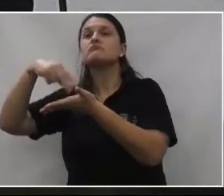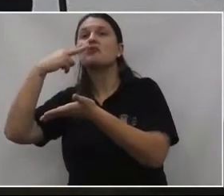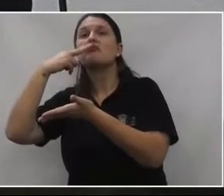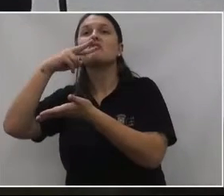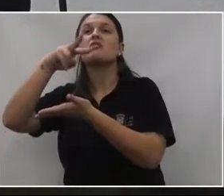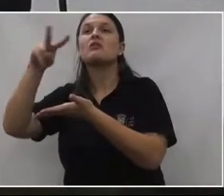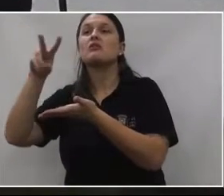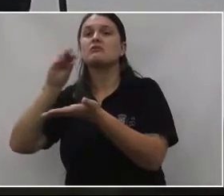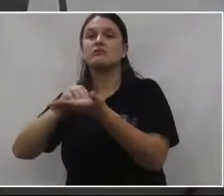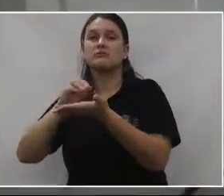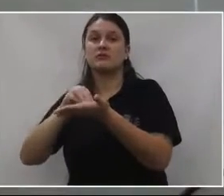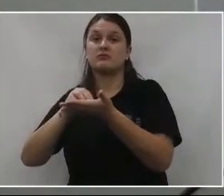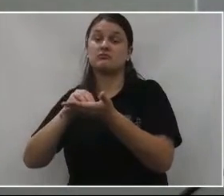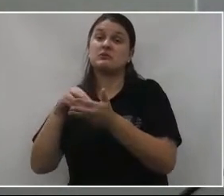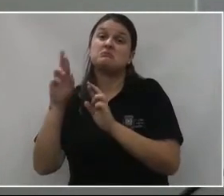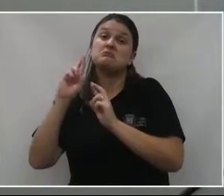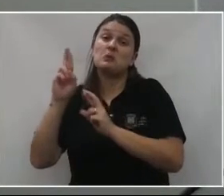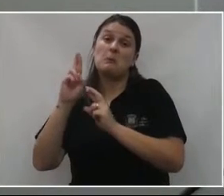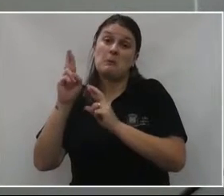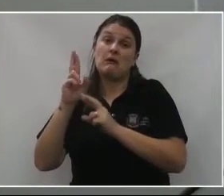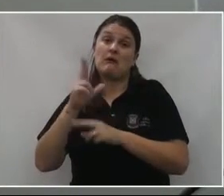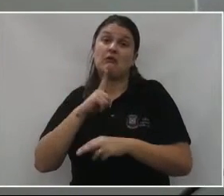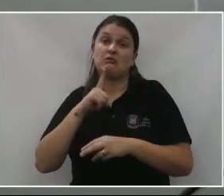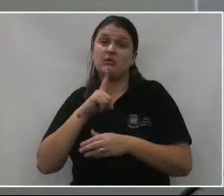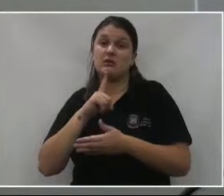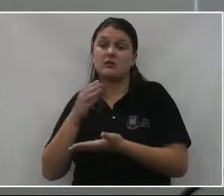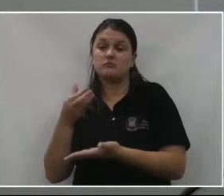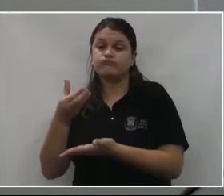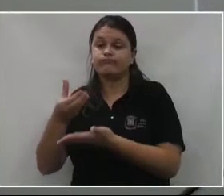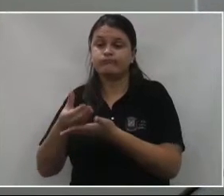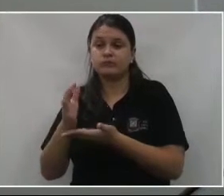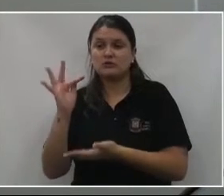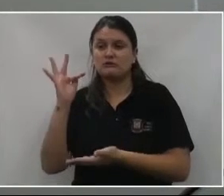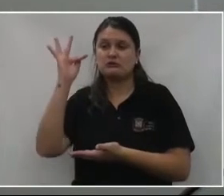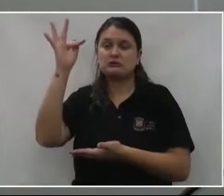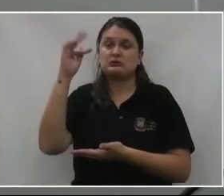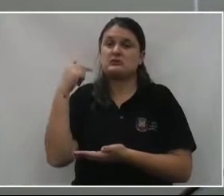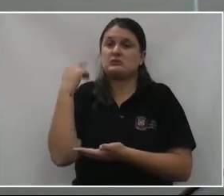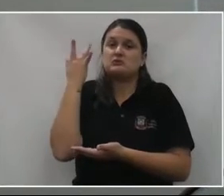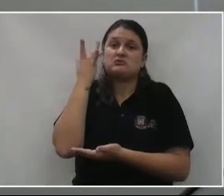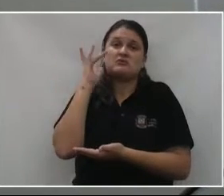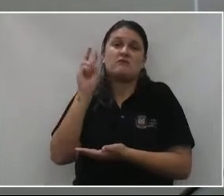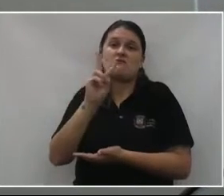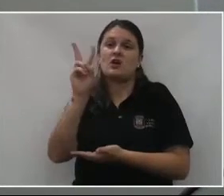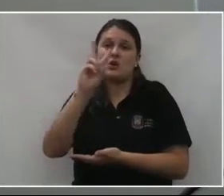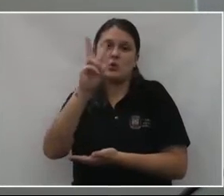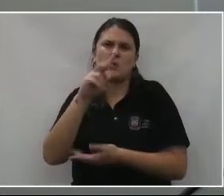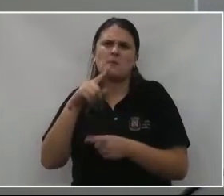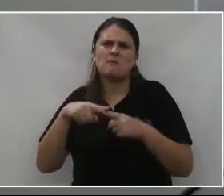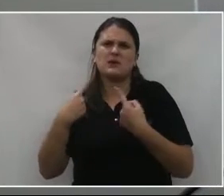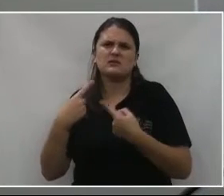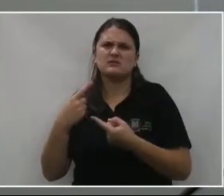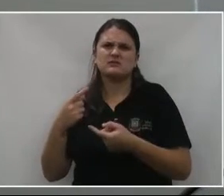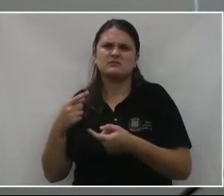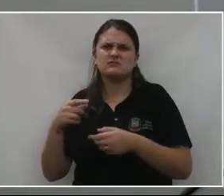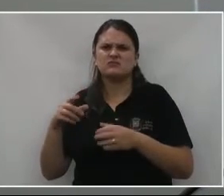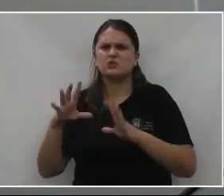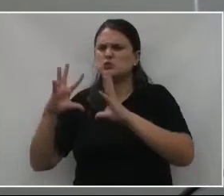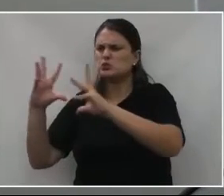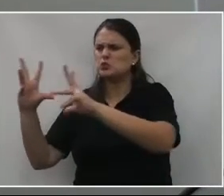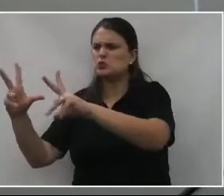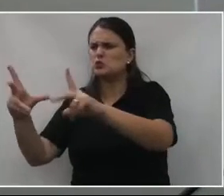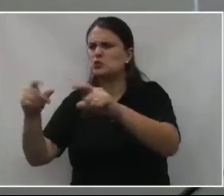inacabado. Tomara que tenha investimento. Eu não sei o valor, mas deveria ter investido no parque em geral,